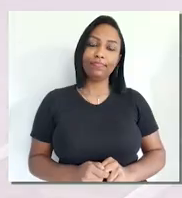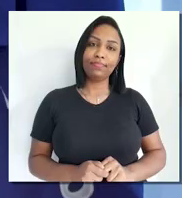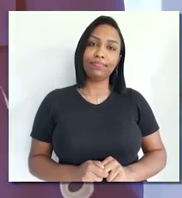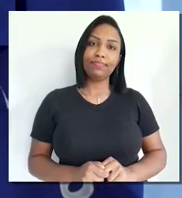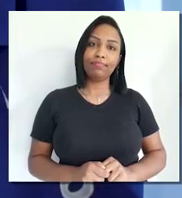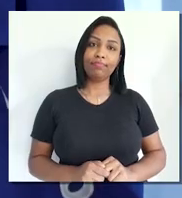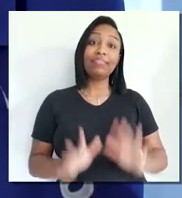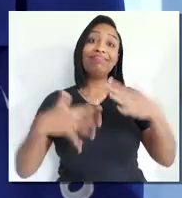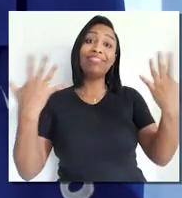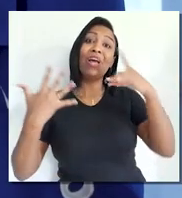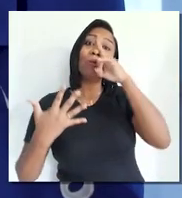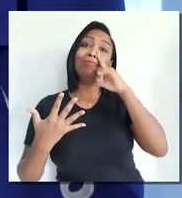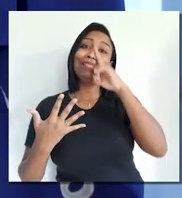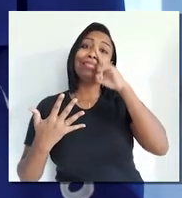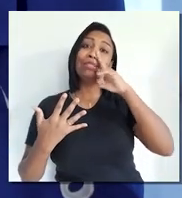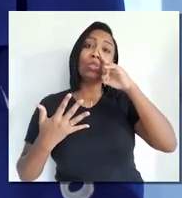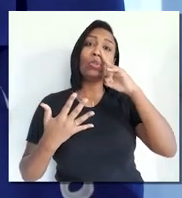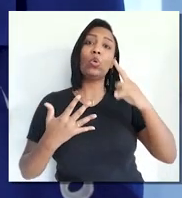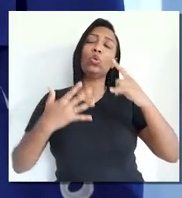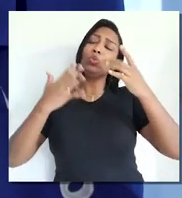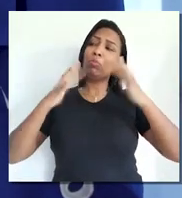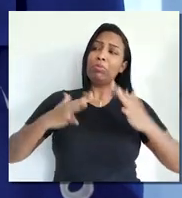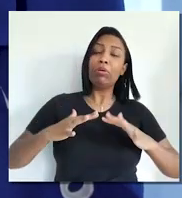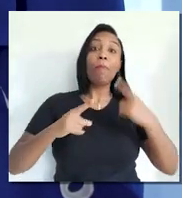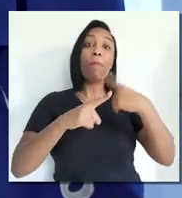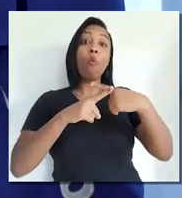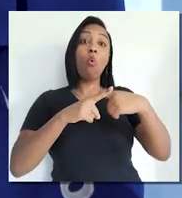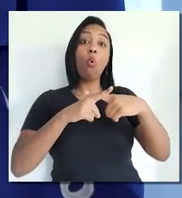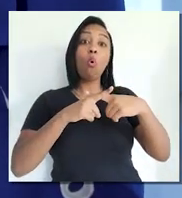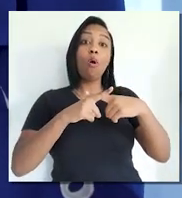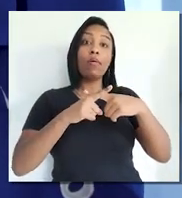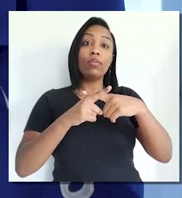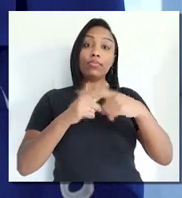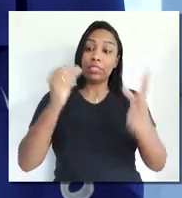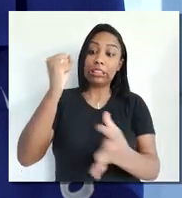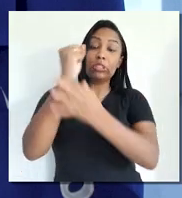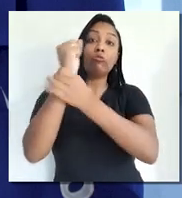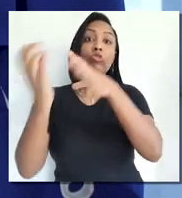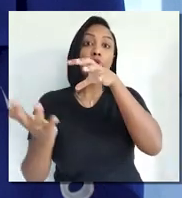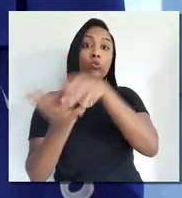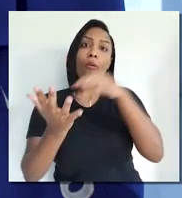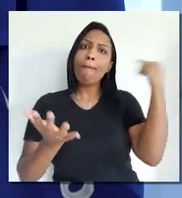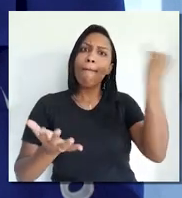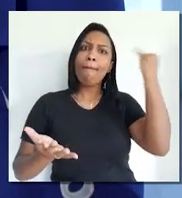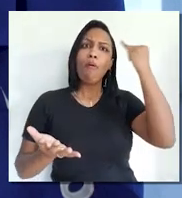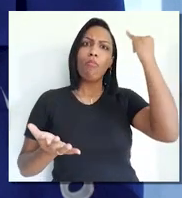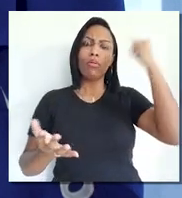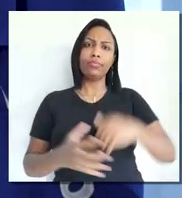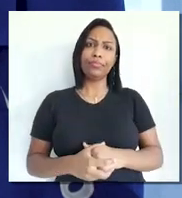O perigo de se abaixar a guarda institucional, ela traz uma série de